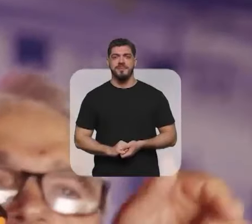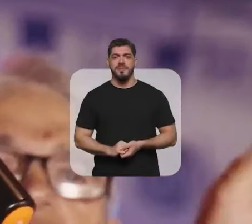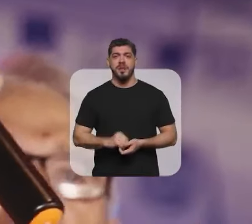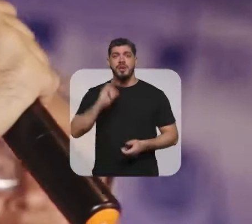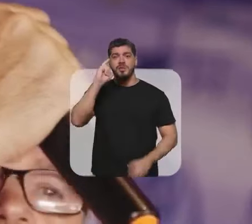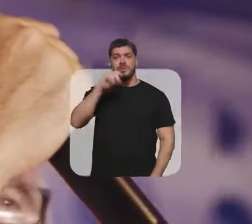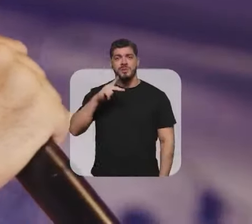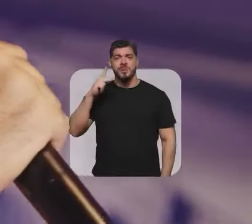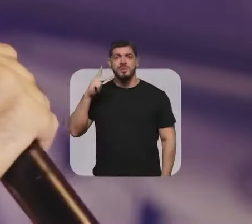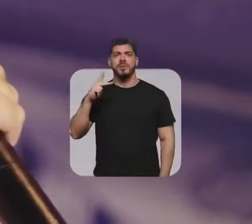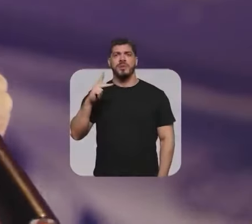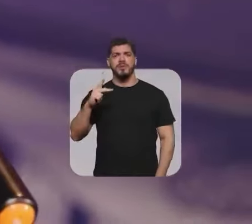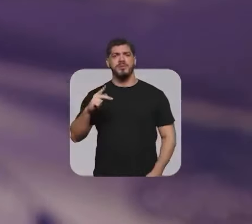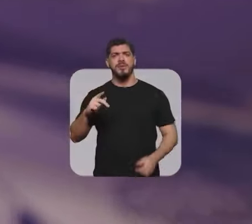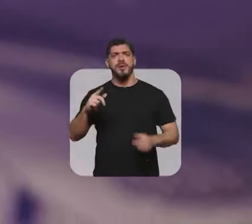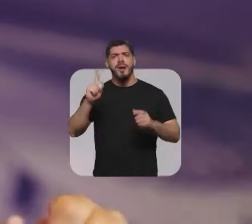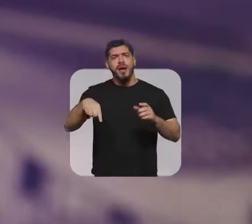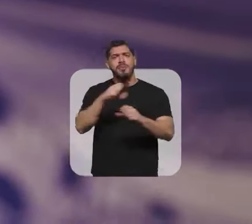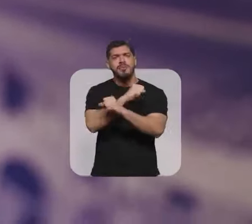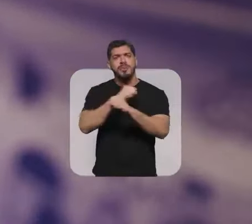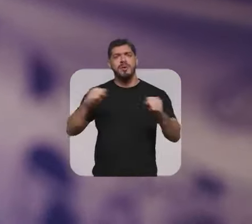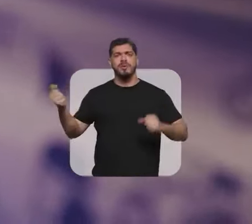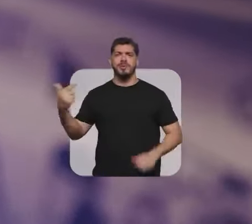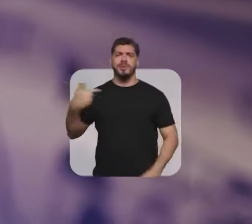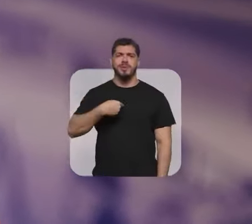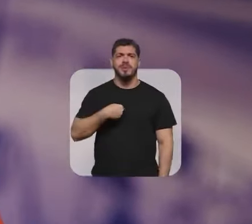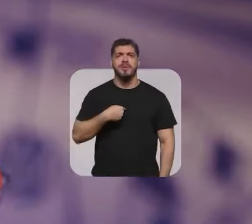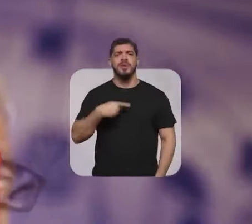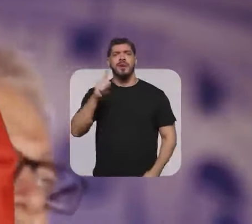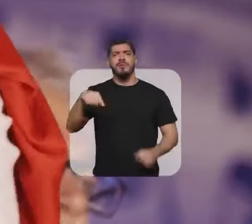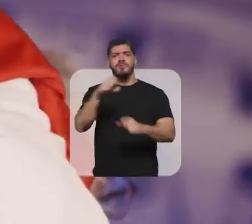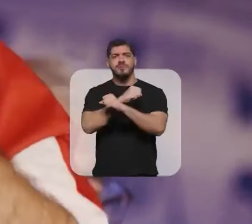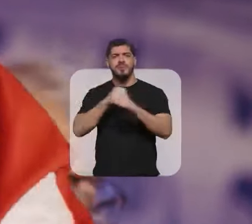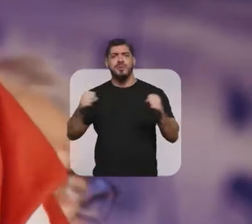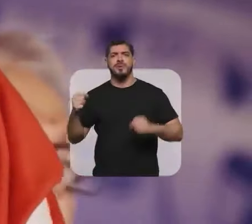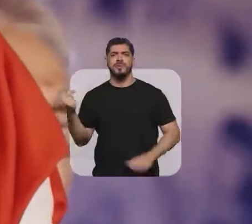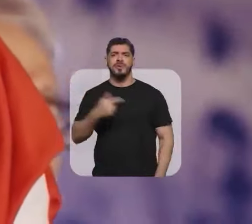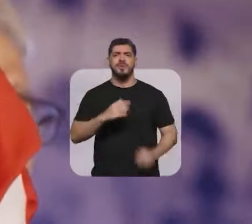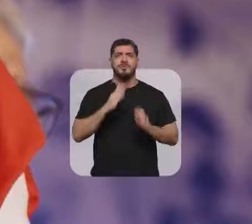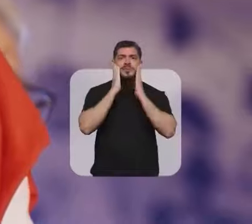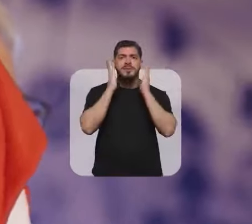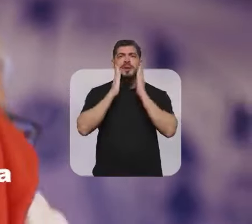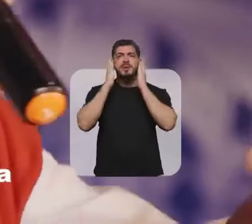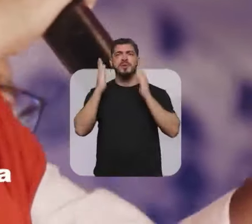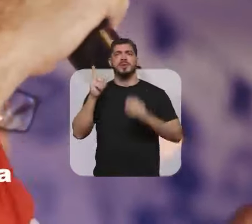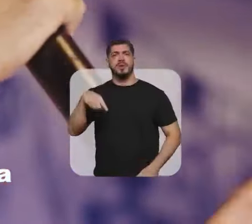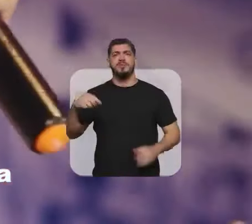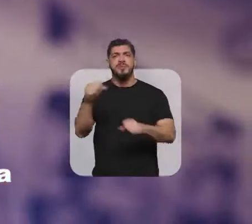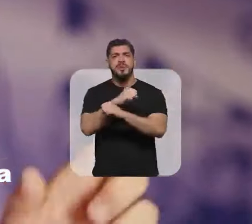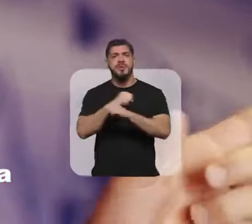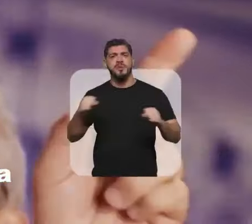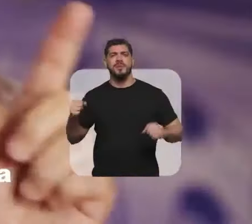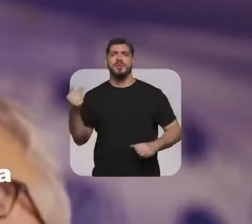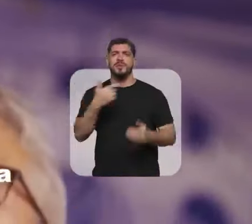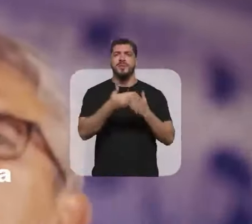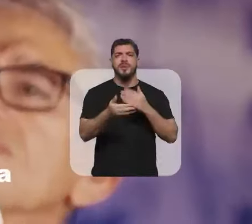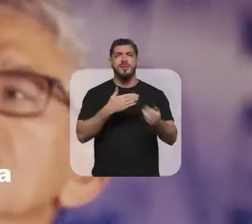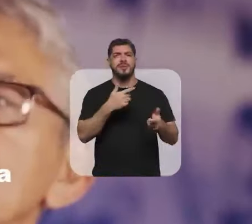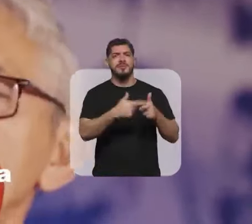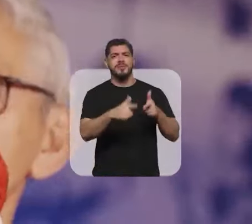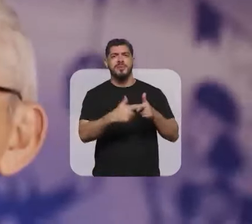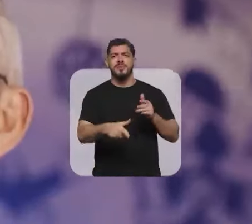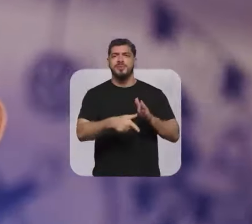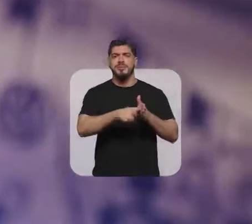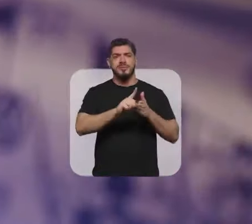João Pessoa é muito maior do que eu, muito maior do que Ricardo É muito maior do que qualquer